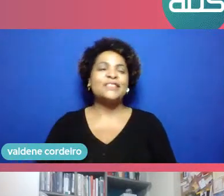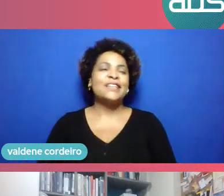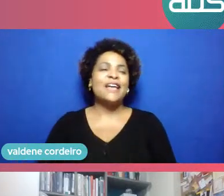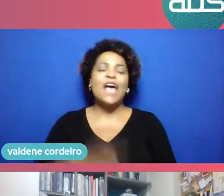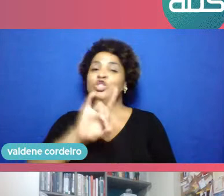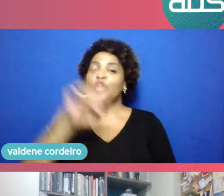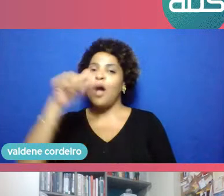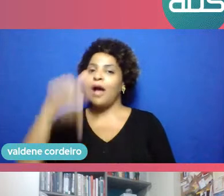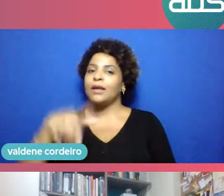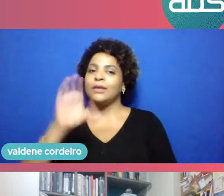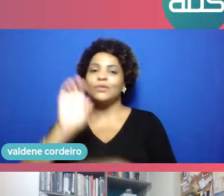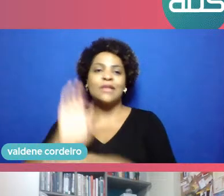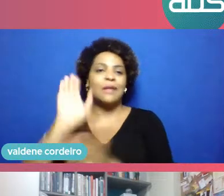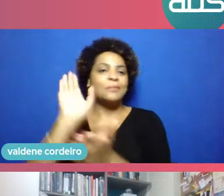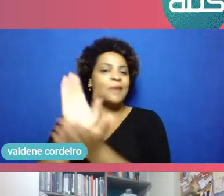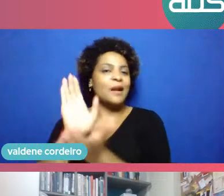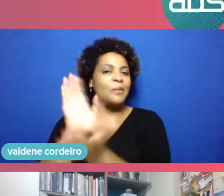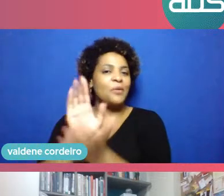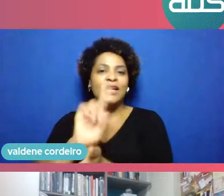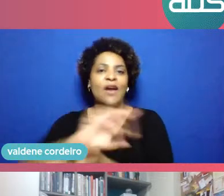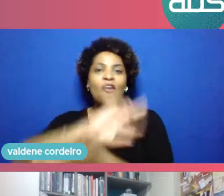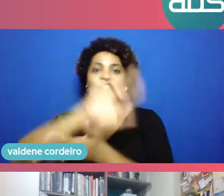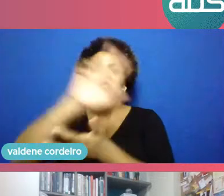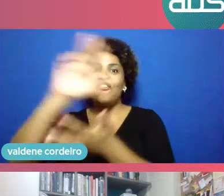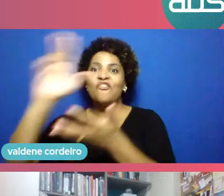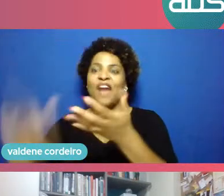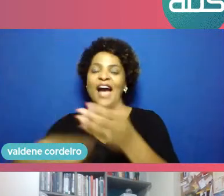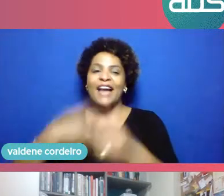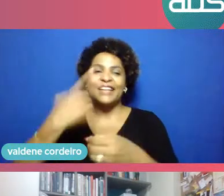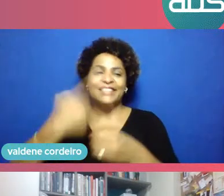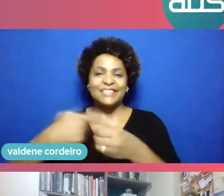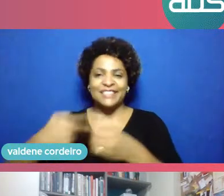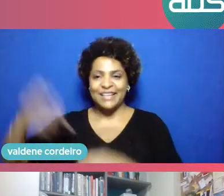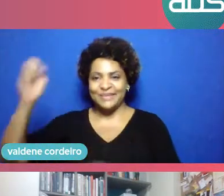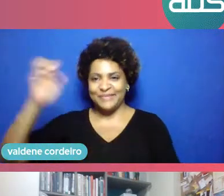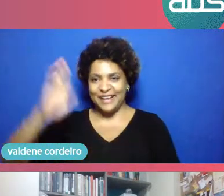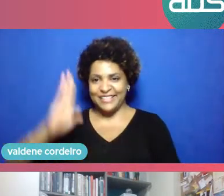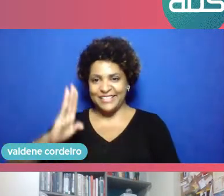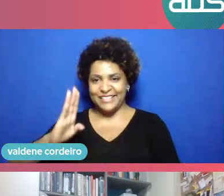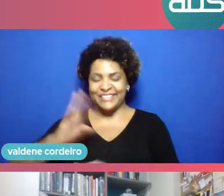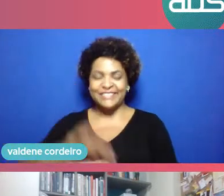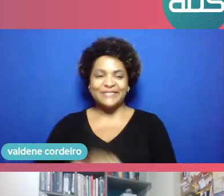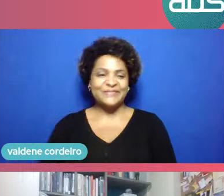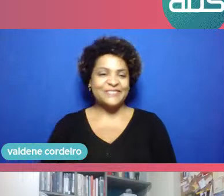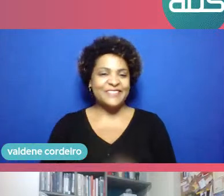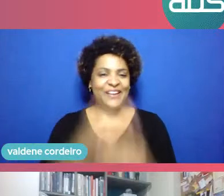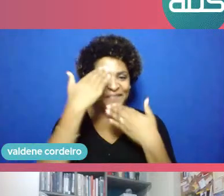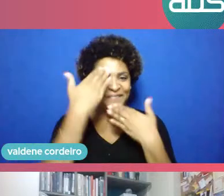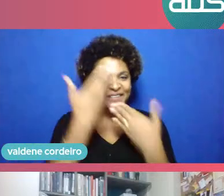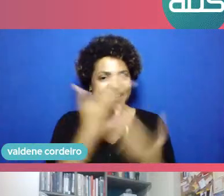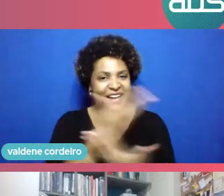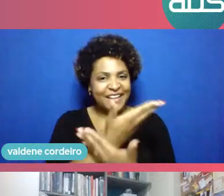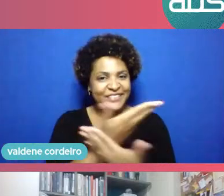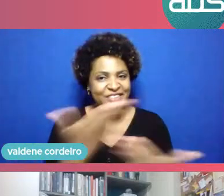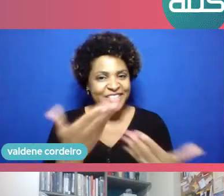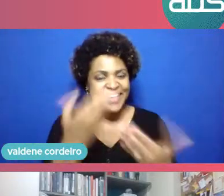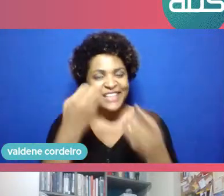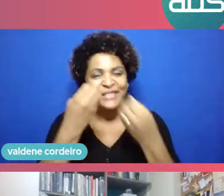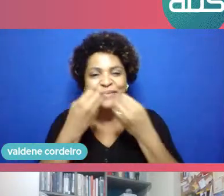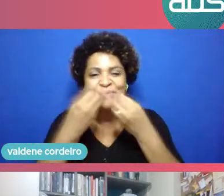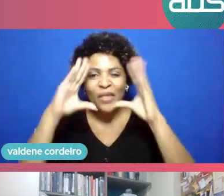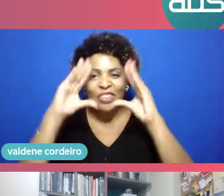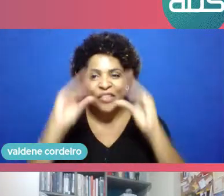também todo mundo está ouvindo a gente de várias cidades aqui do Brasil obrigado obrigado boa noite grande prazer